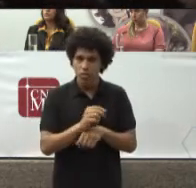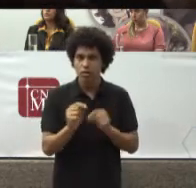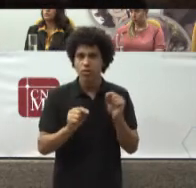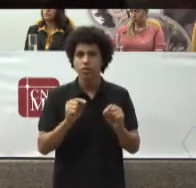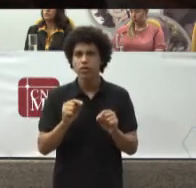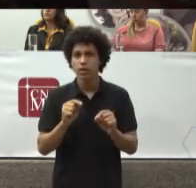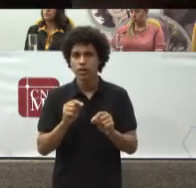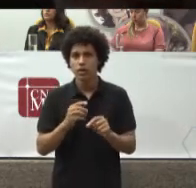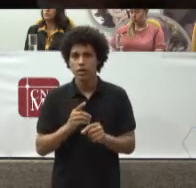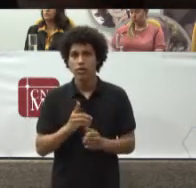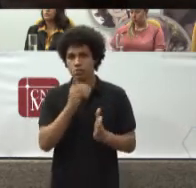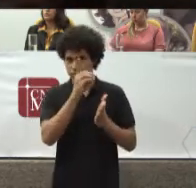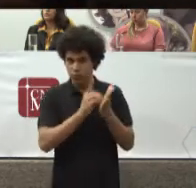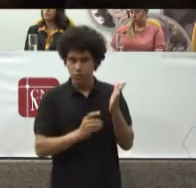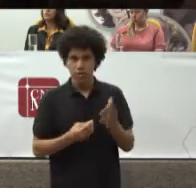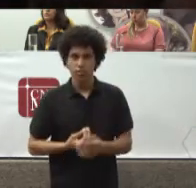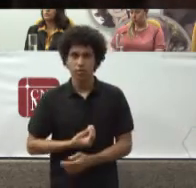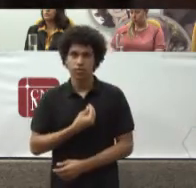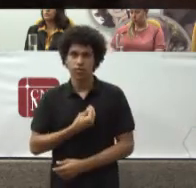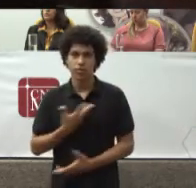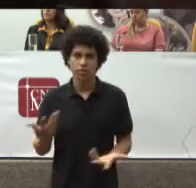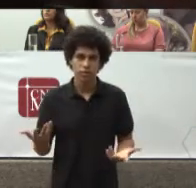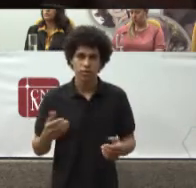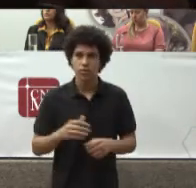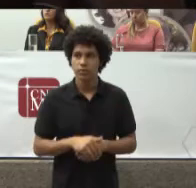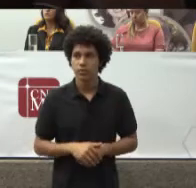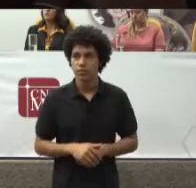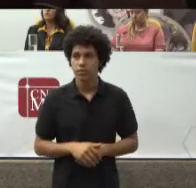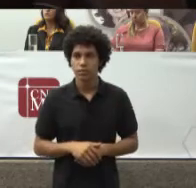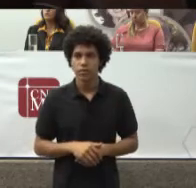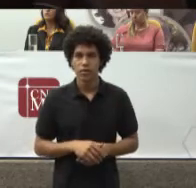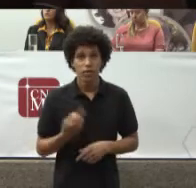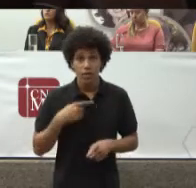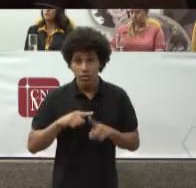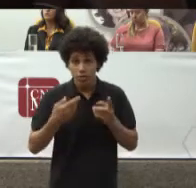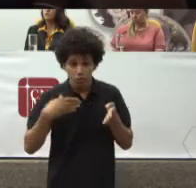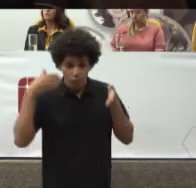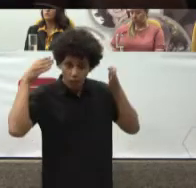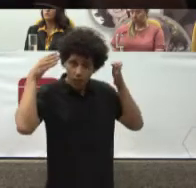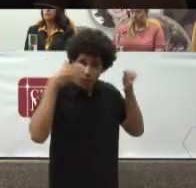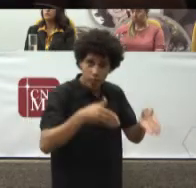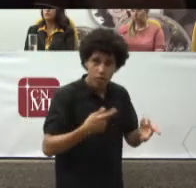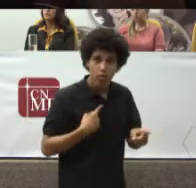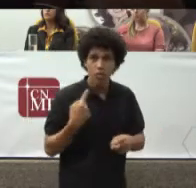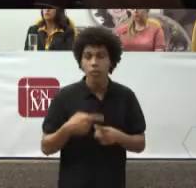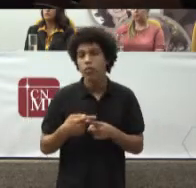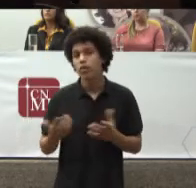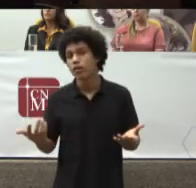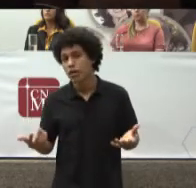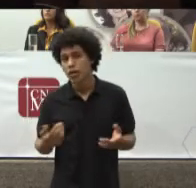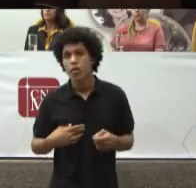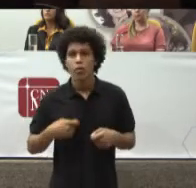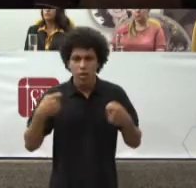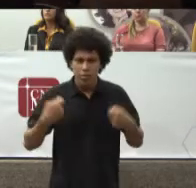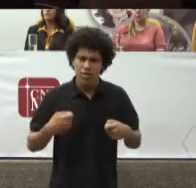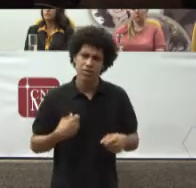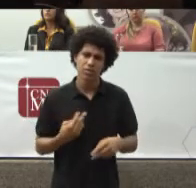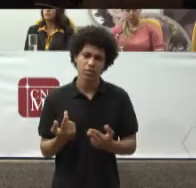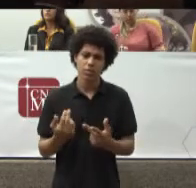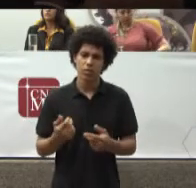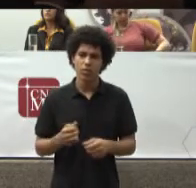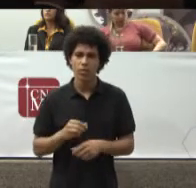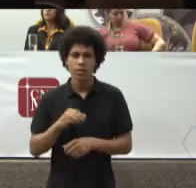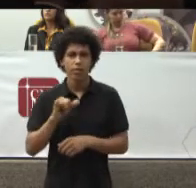E estamos Assim agindo Não é Isabel Por que? Porque nós Temos essa missão Constitucional